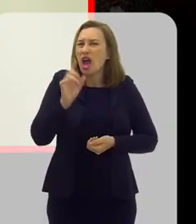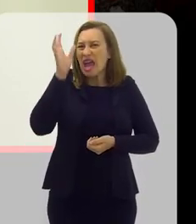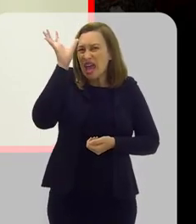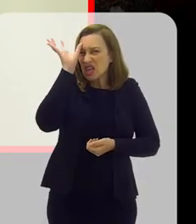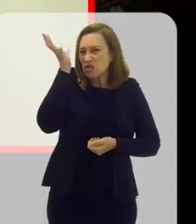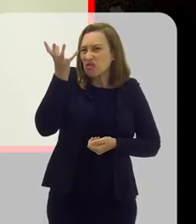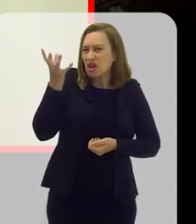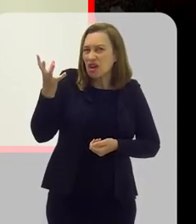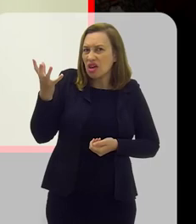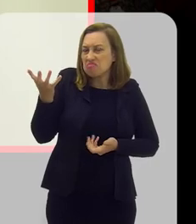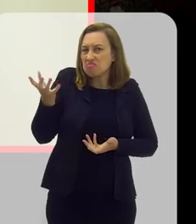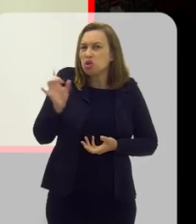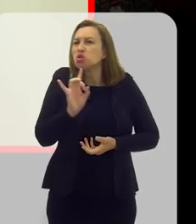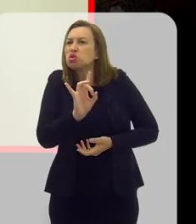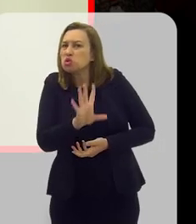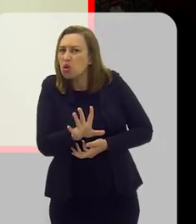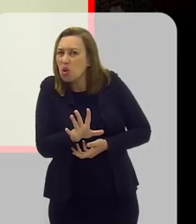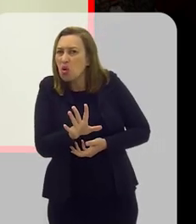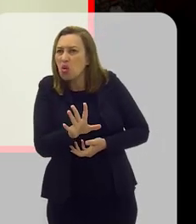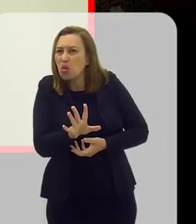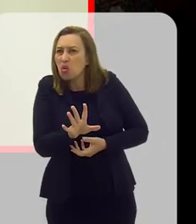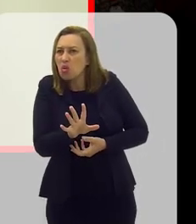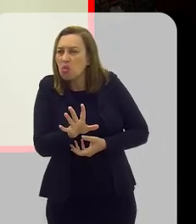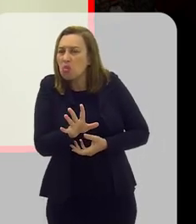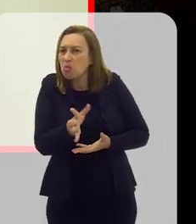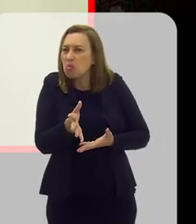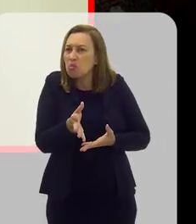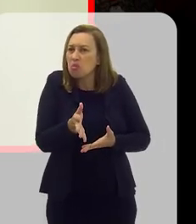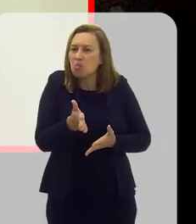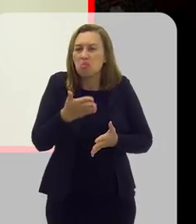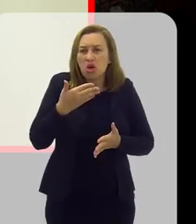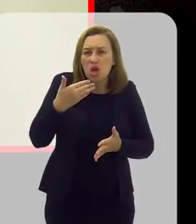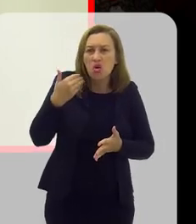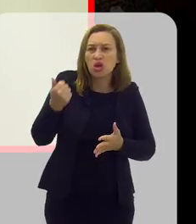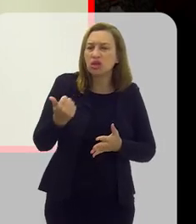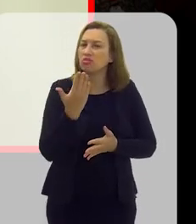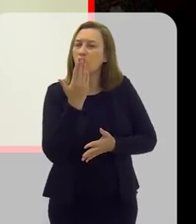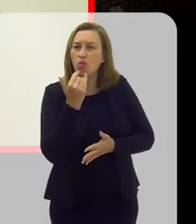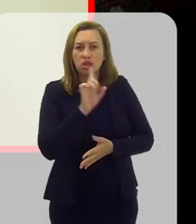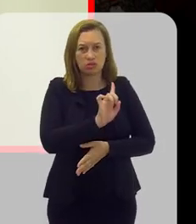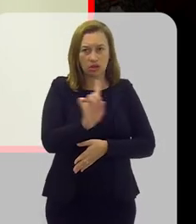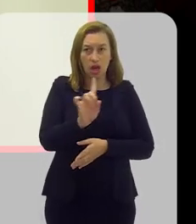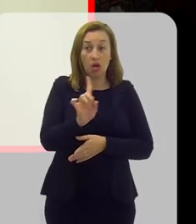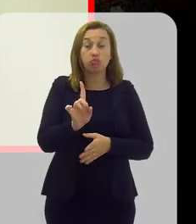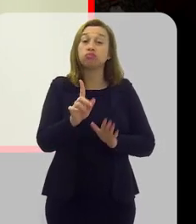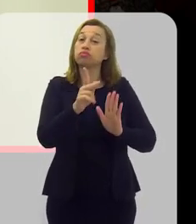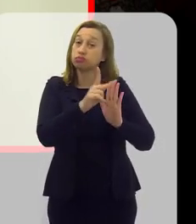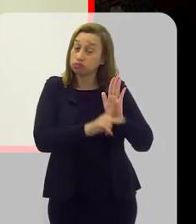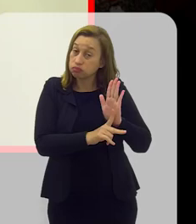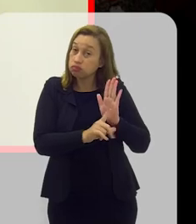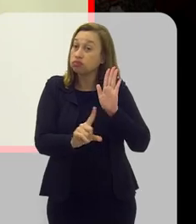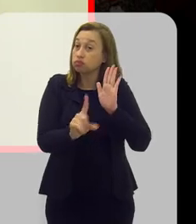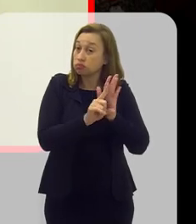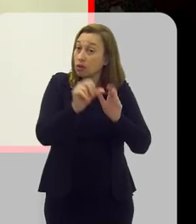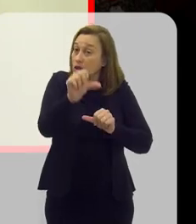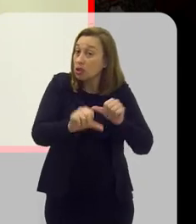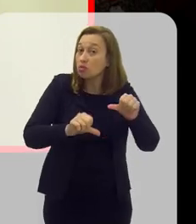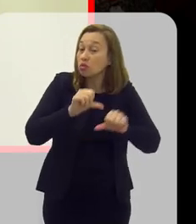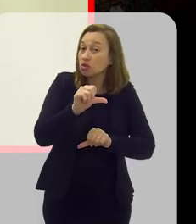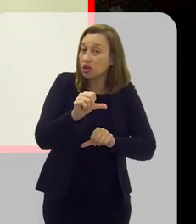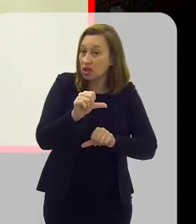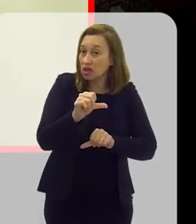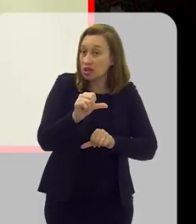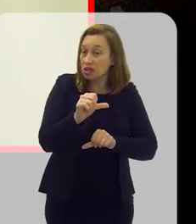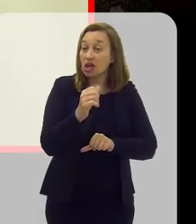resolvidas só com melhoria da alimentação. Esse projeto de lei de mudança da